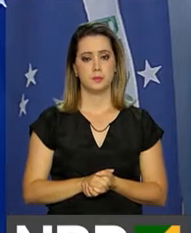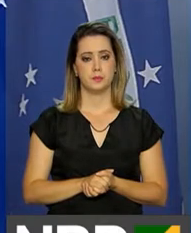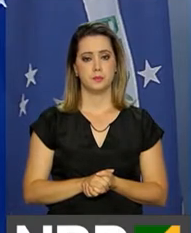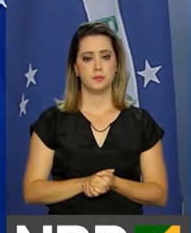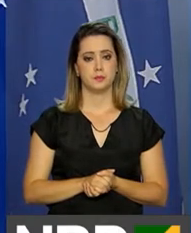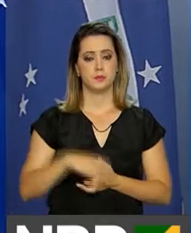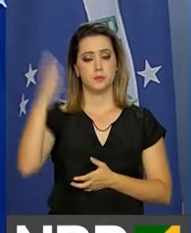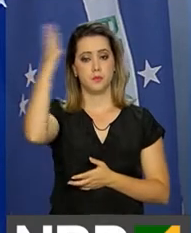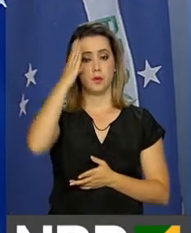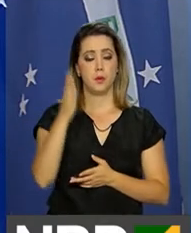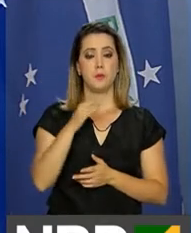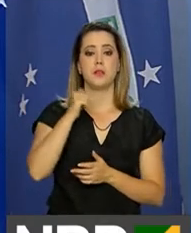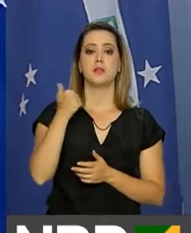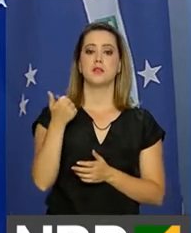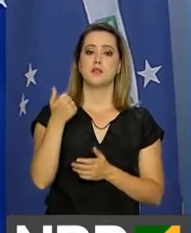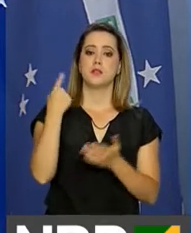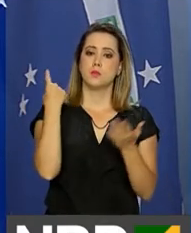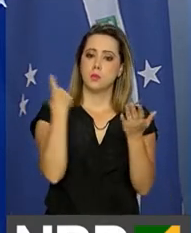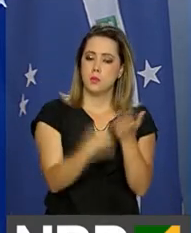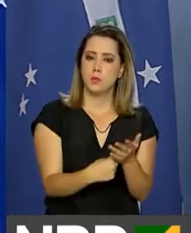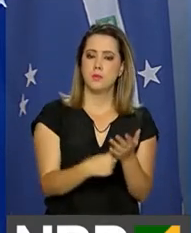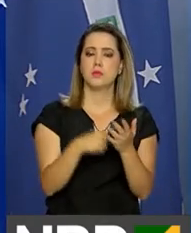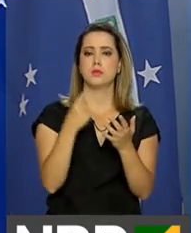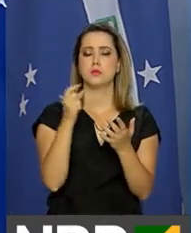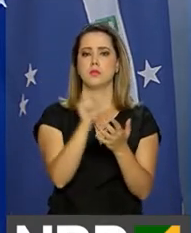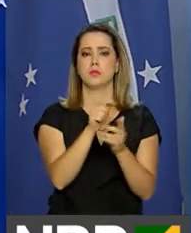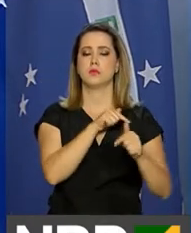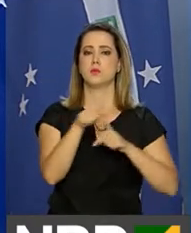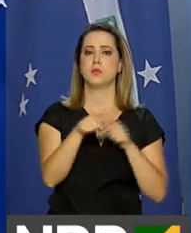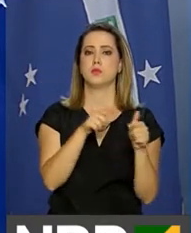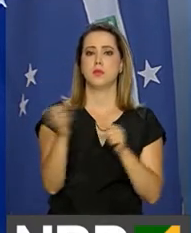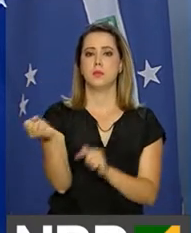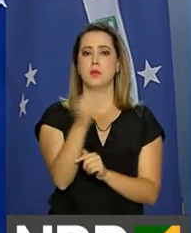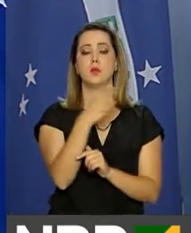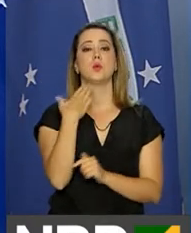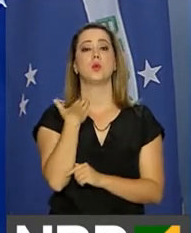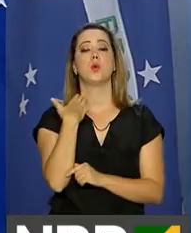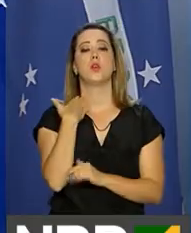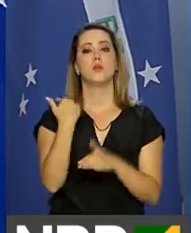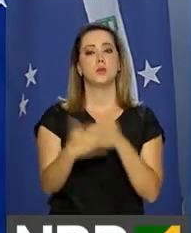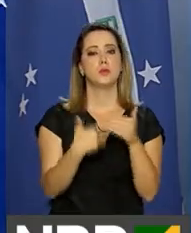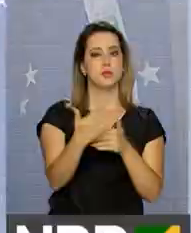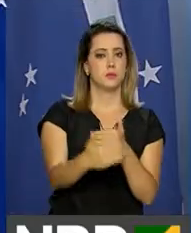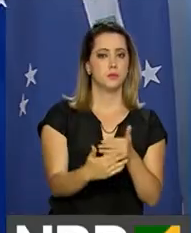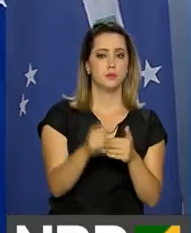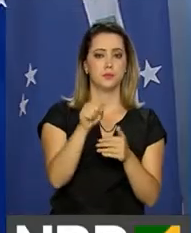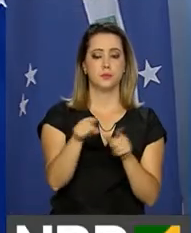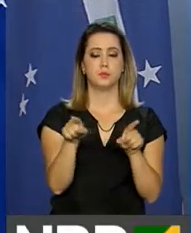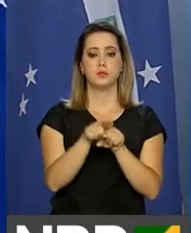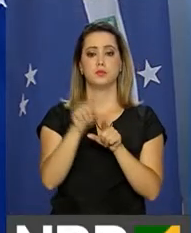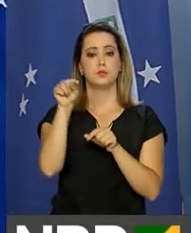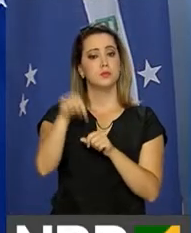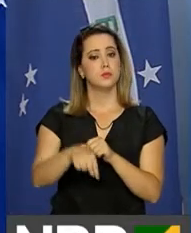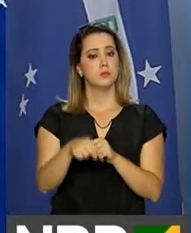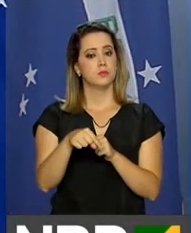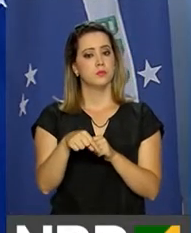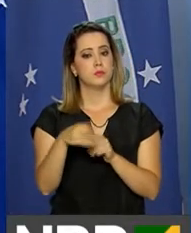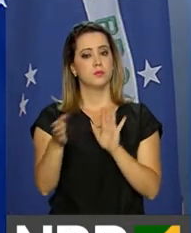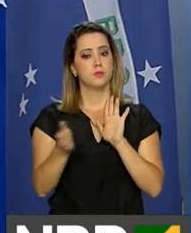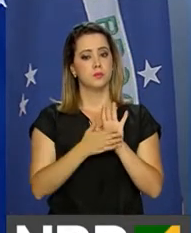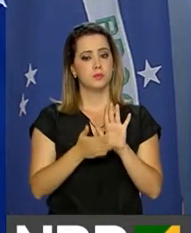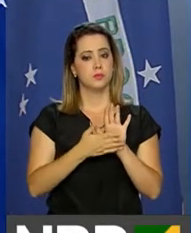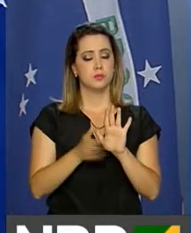O Brasil renovará seu engajamento nas atividades do novo Banco de Desenvolvimento. Também aqui, o